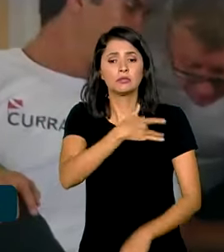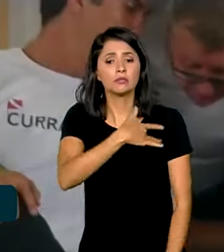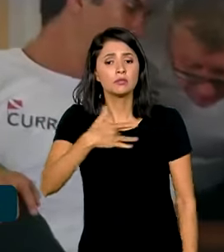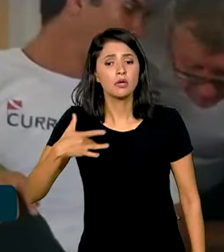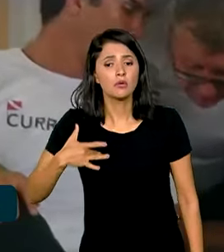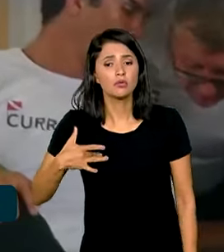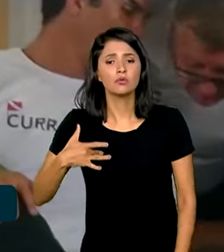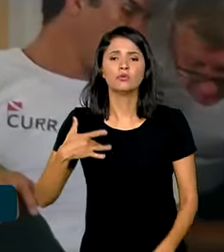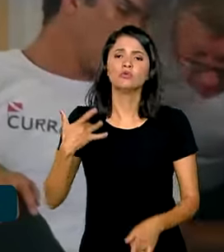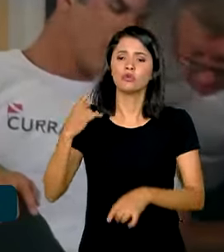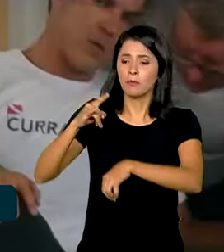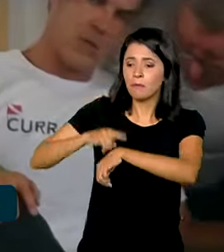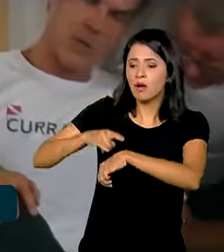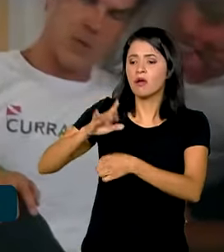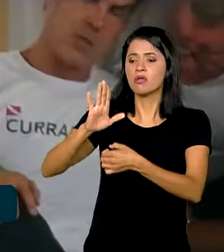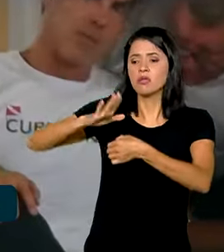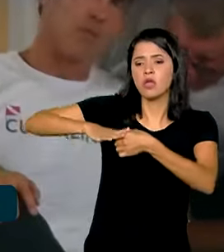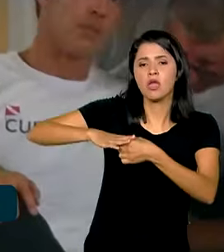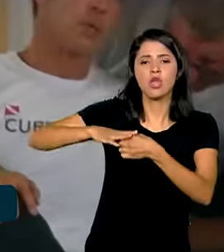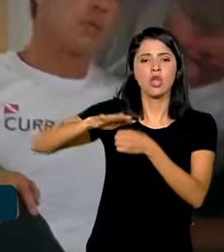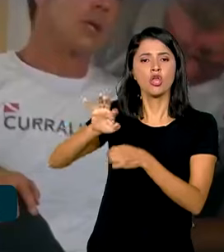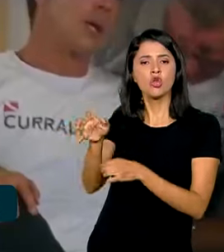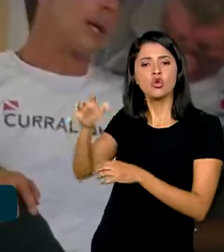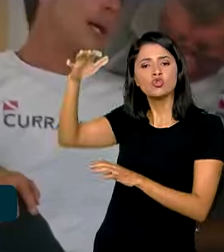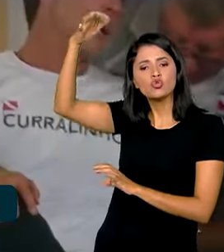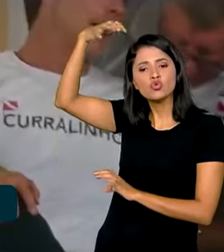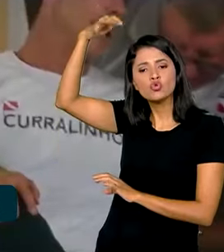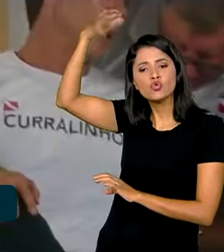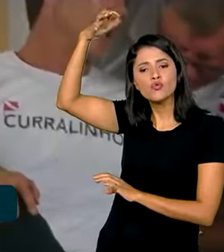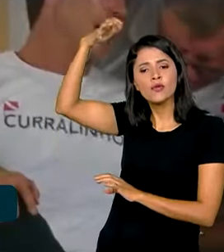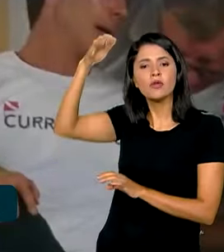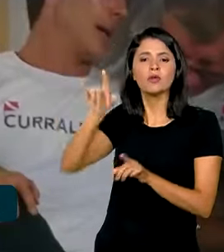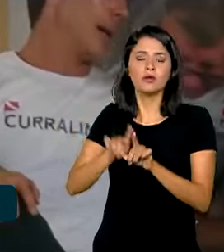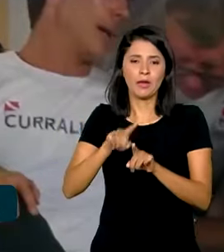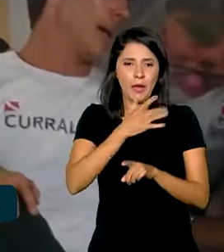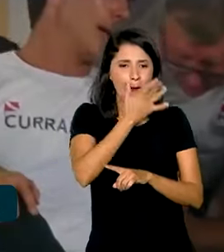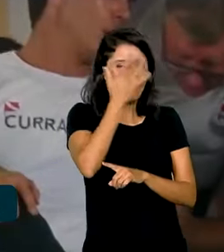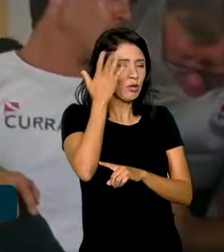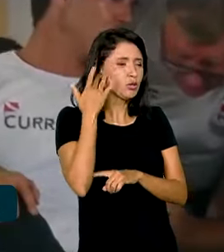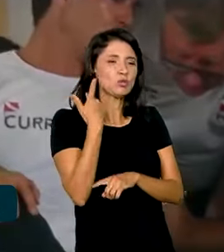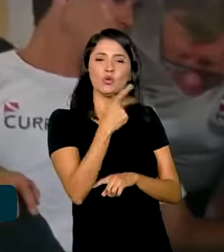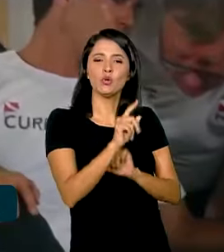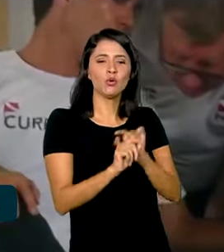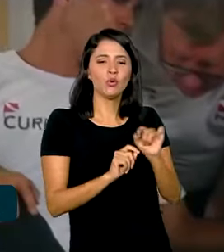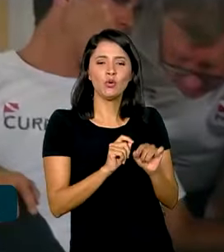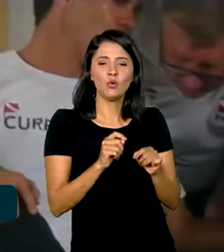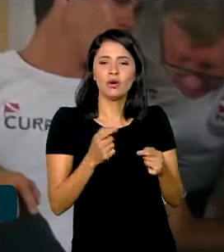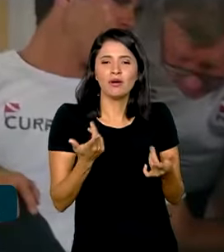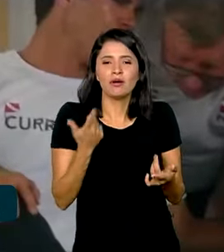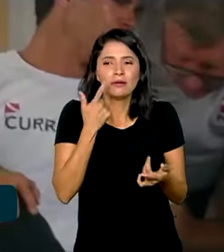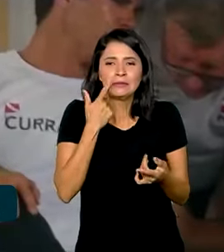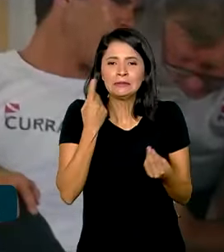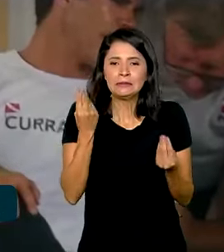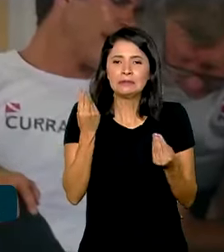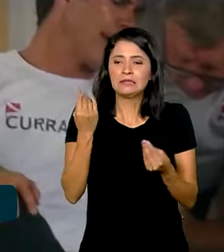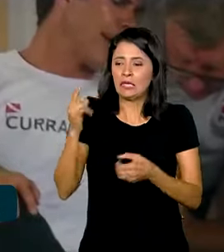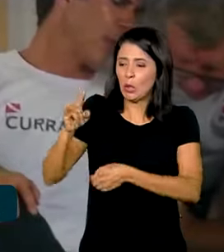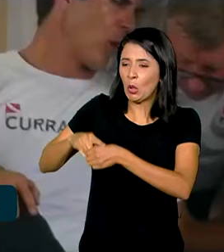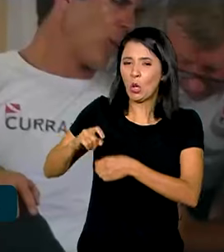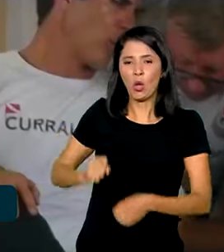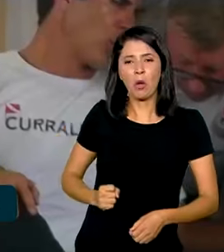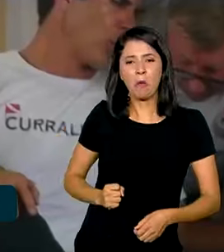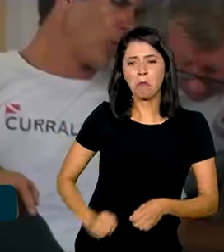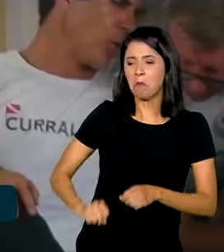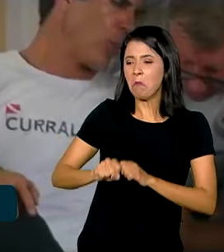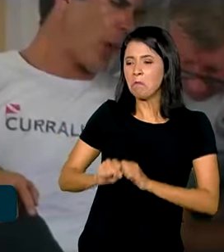como banheiro, como chuveiro, para que as pessoas não tenham que ver os seus vegetais serem